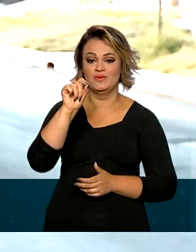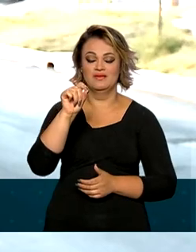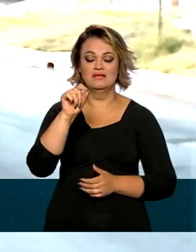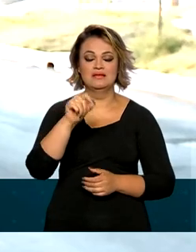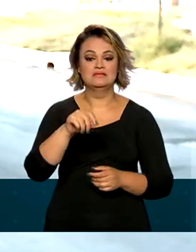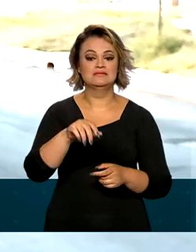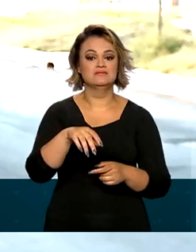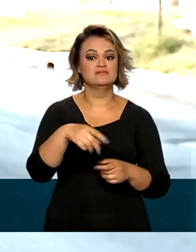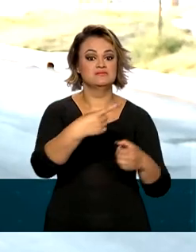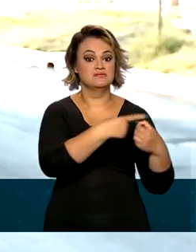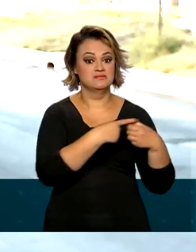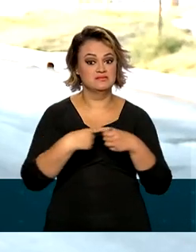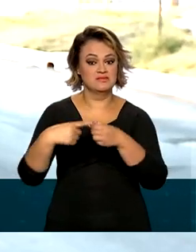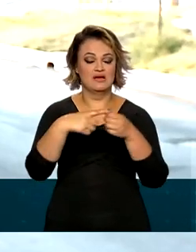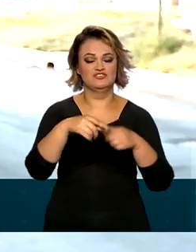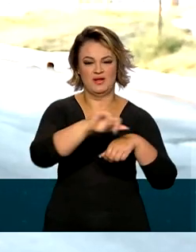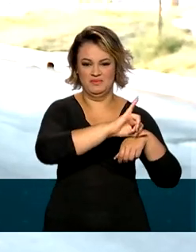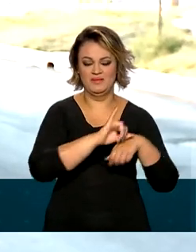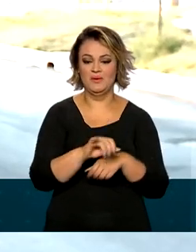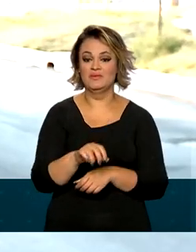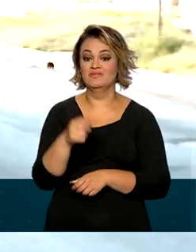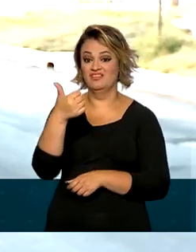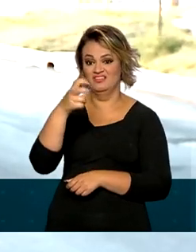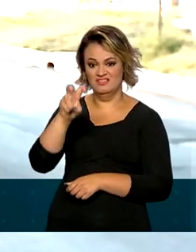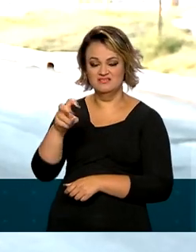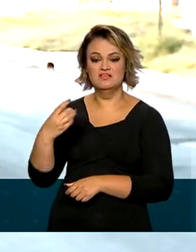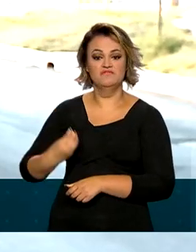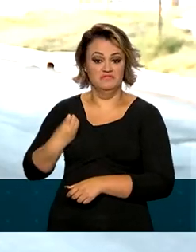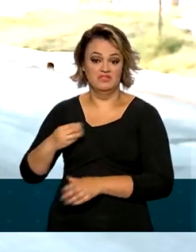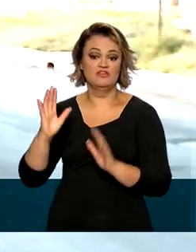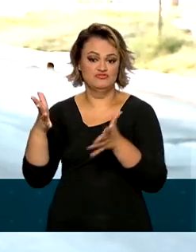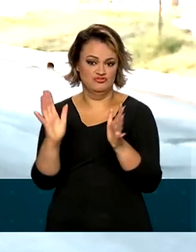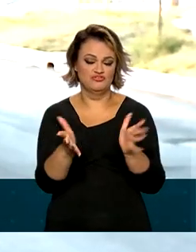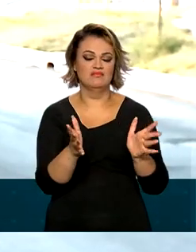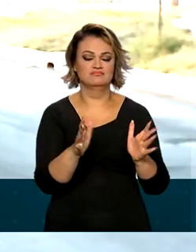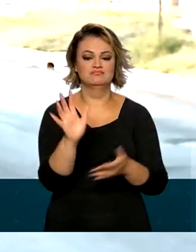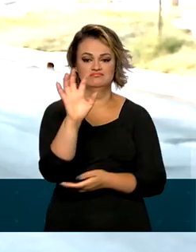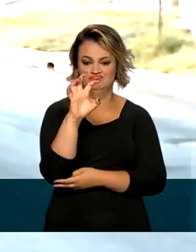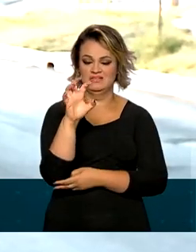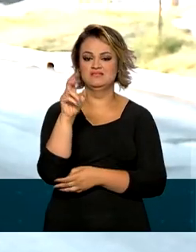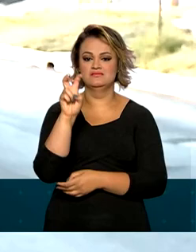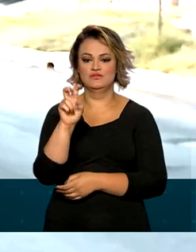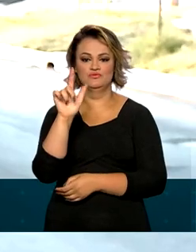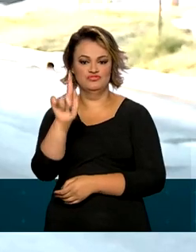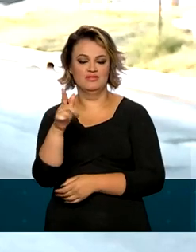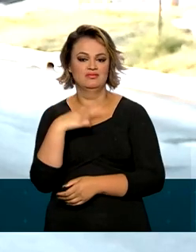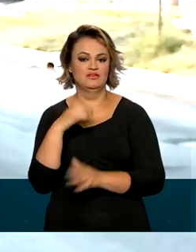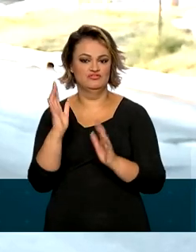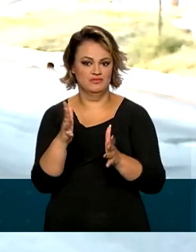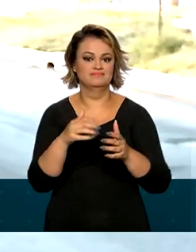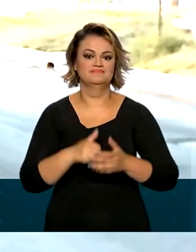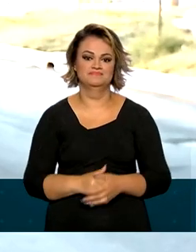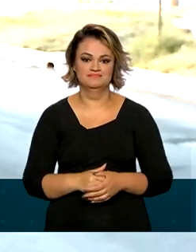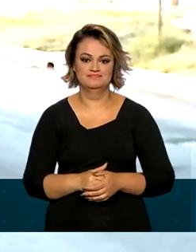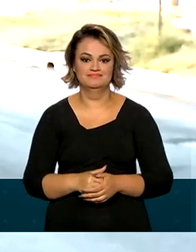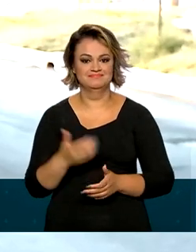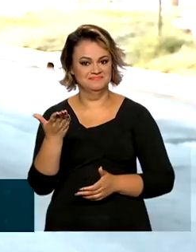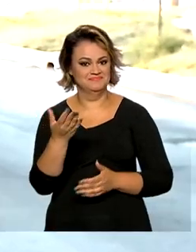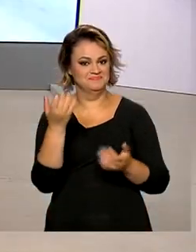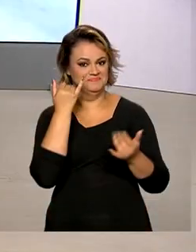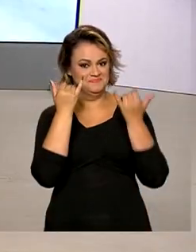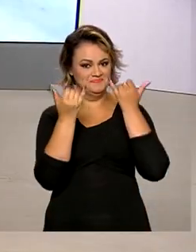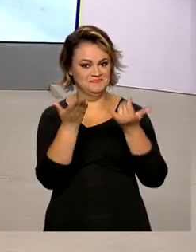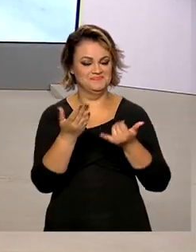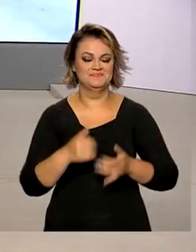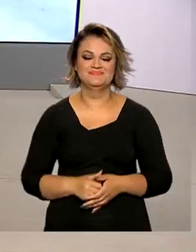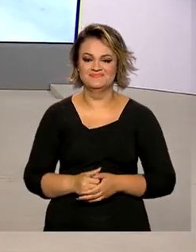15 capitais brasileiras já contam com estações ativadas do 5G já em funcionamento. É com você, Renata.